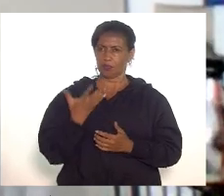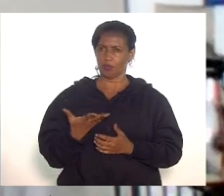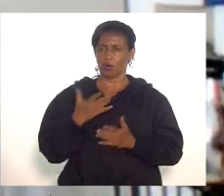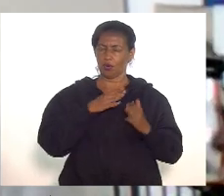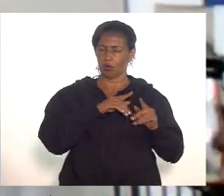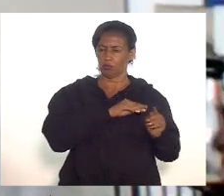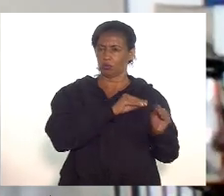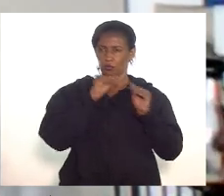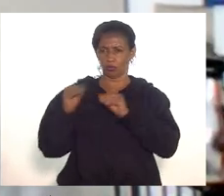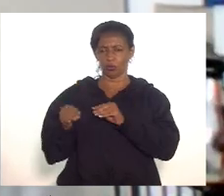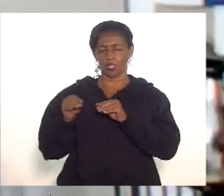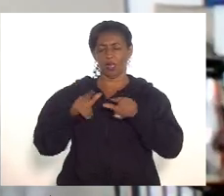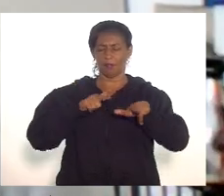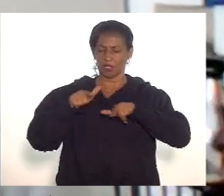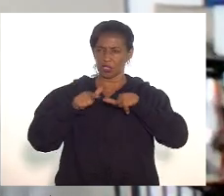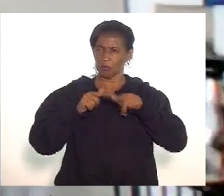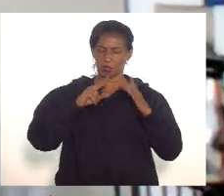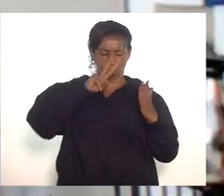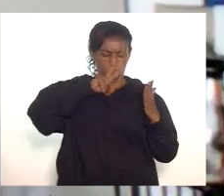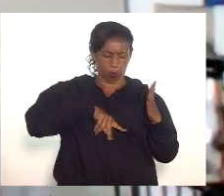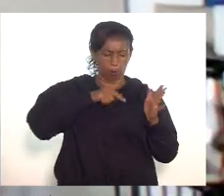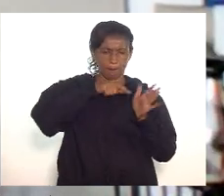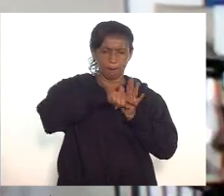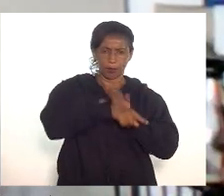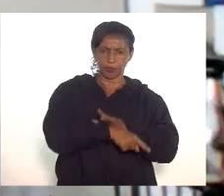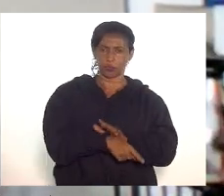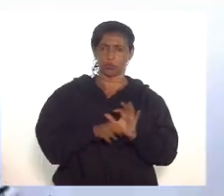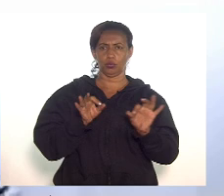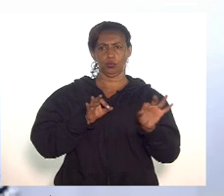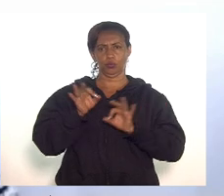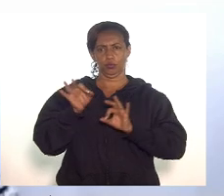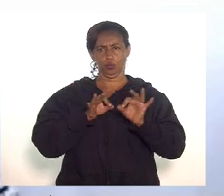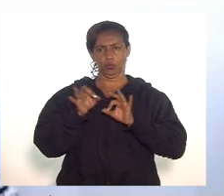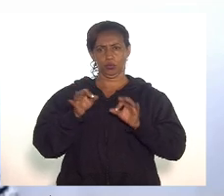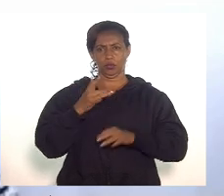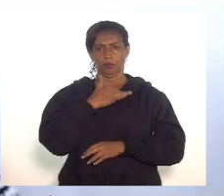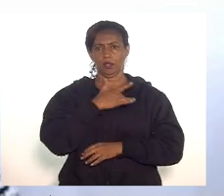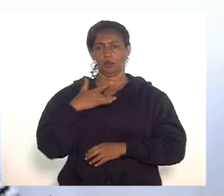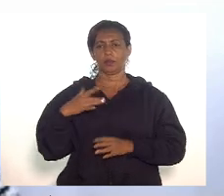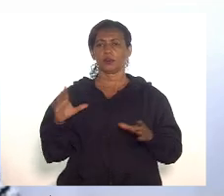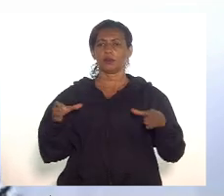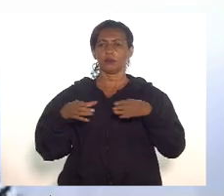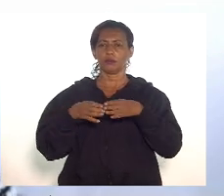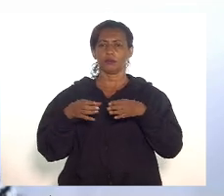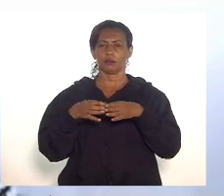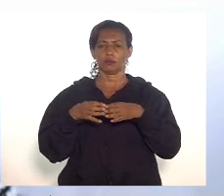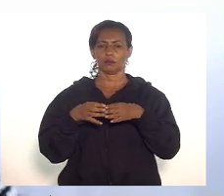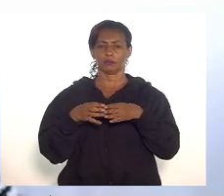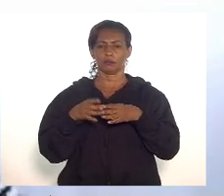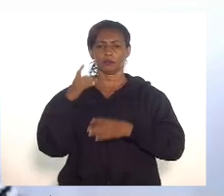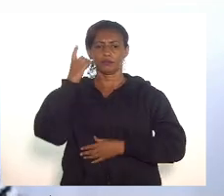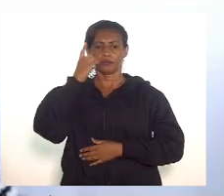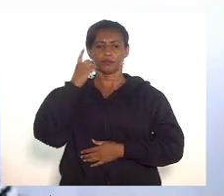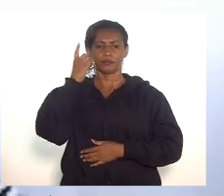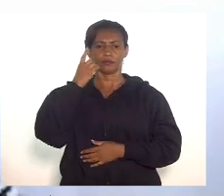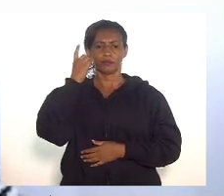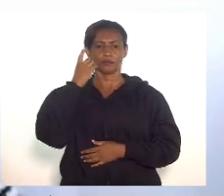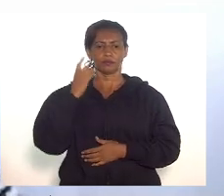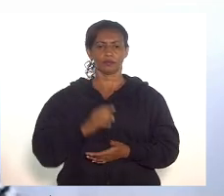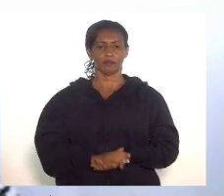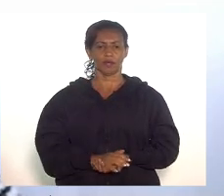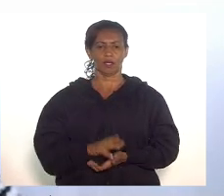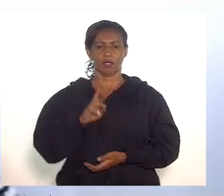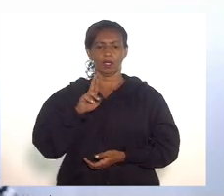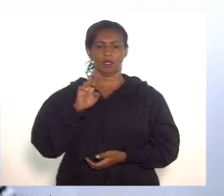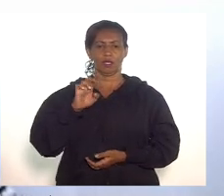para que a gente possa trabalhar melhor o projeto. Pela Comissão de Saúde, designo a deputada, a